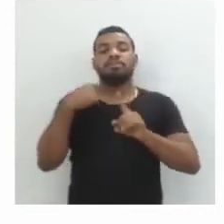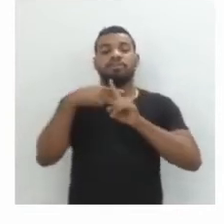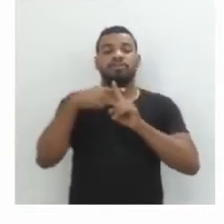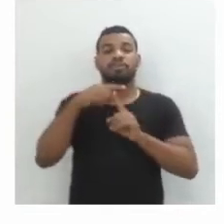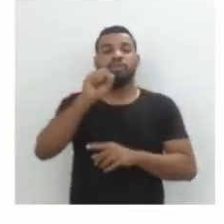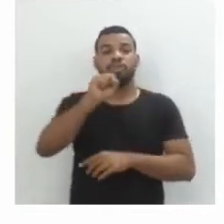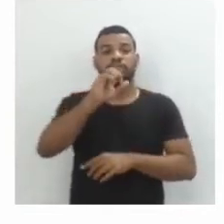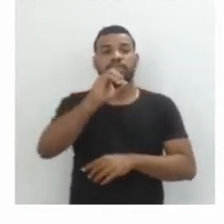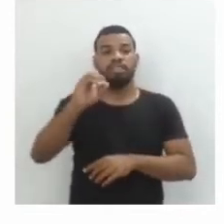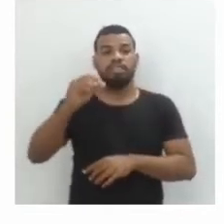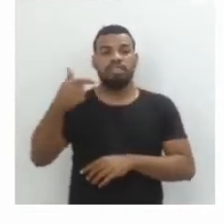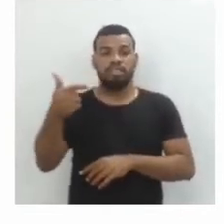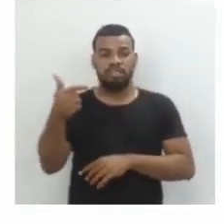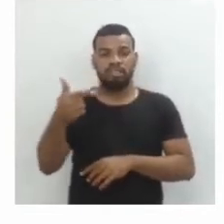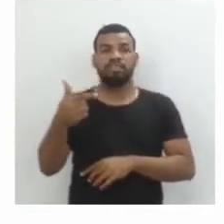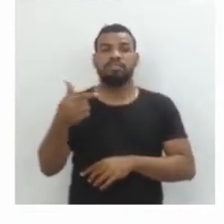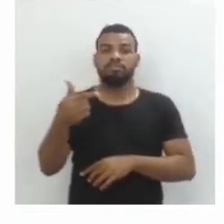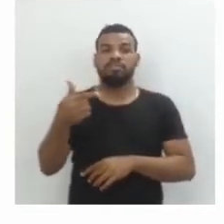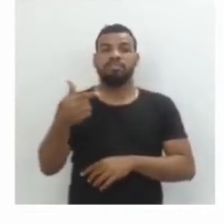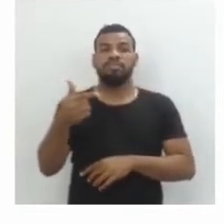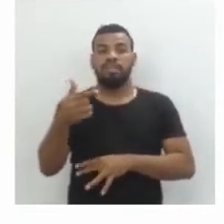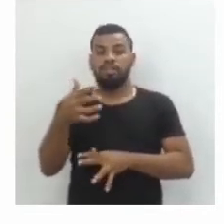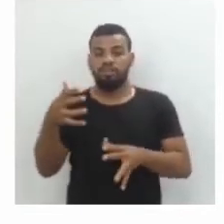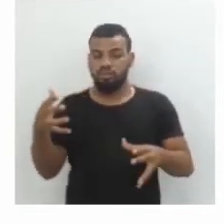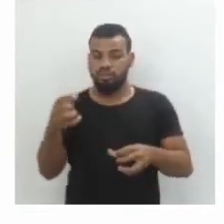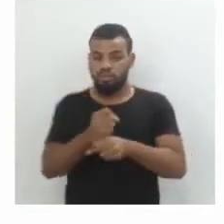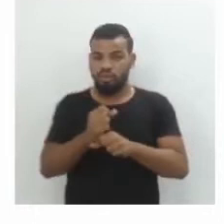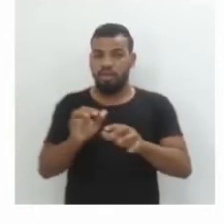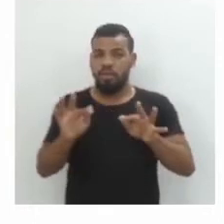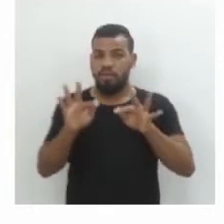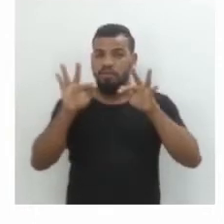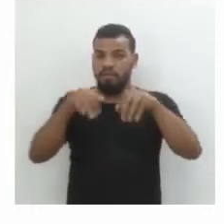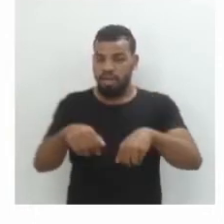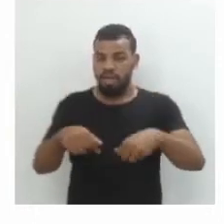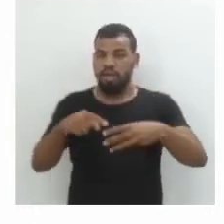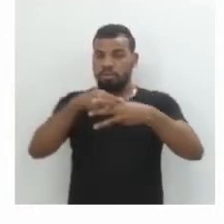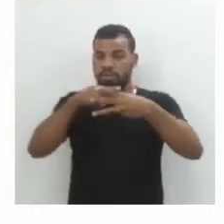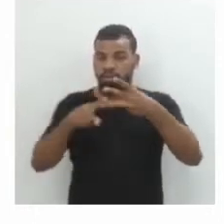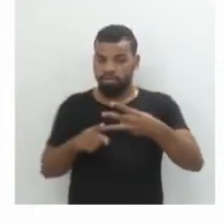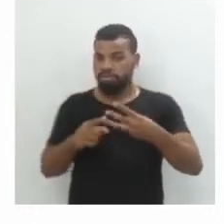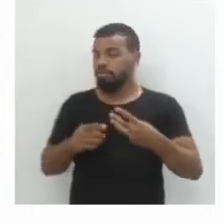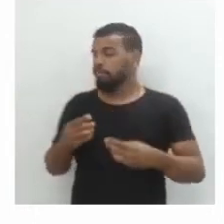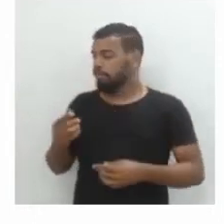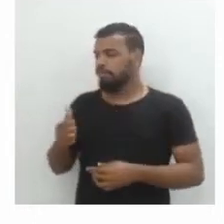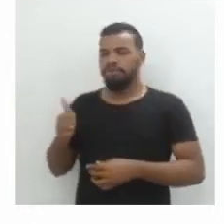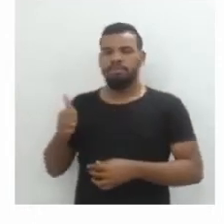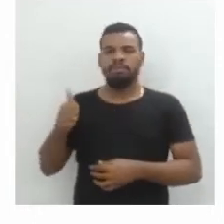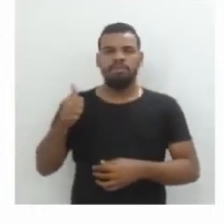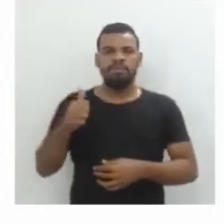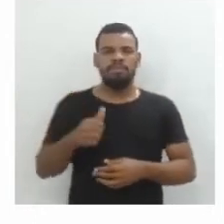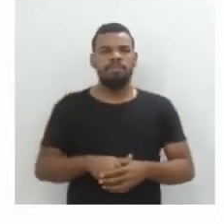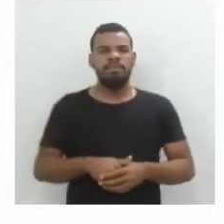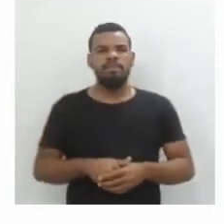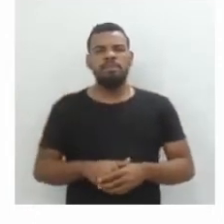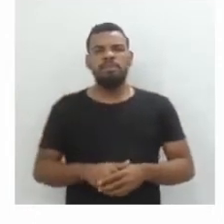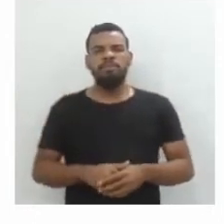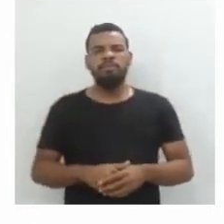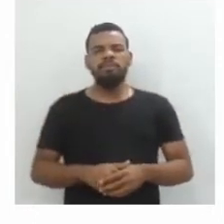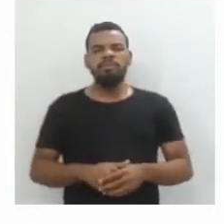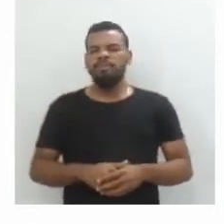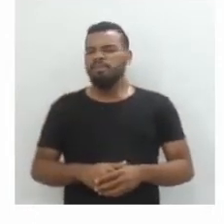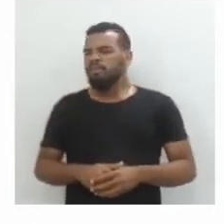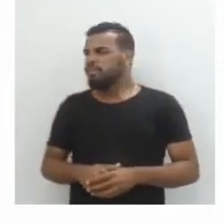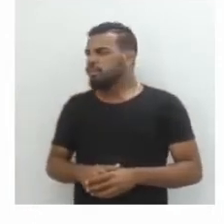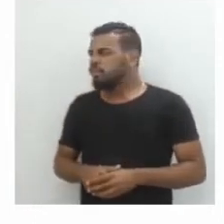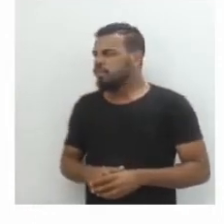um juro de R$882,00. Então o montante, ao final do terceiro ano, vai ser R$17.640,00, mais os juros